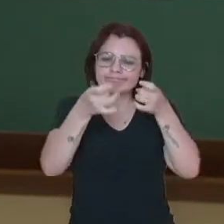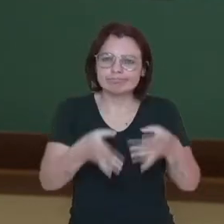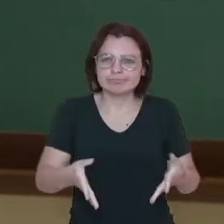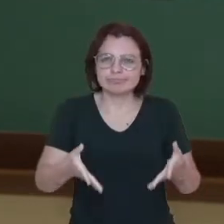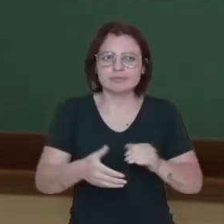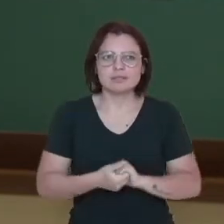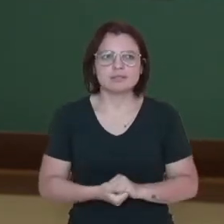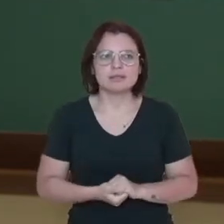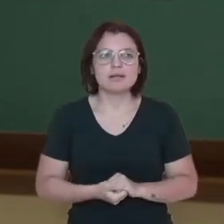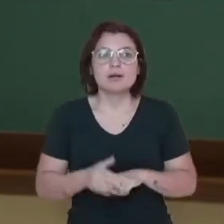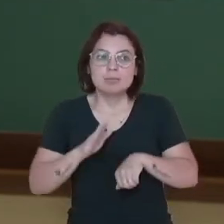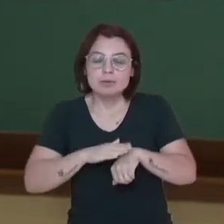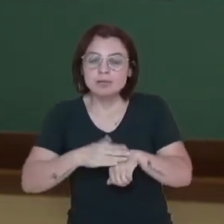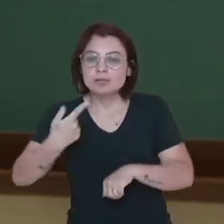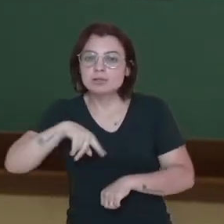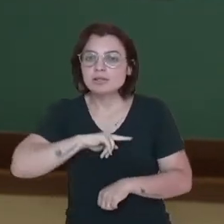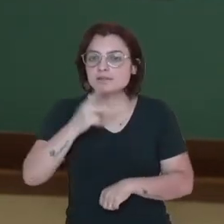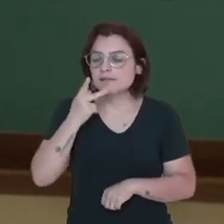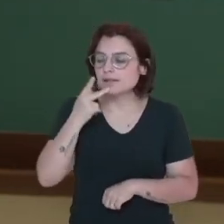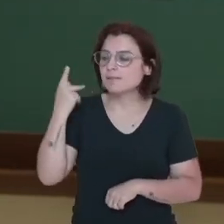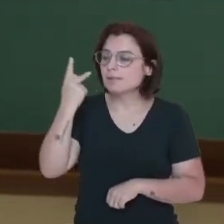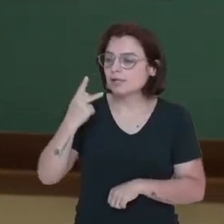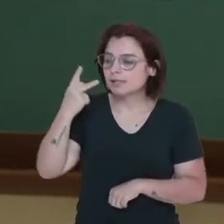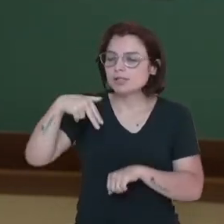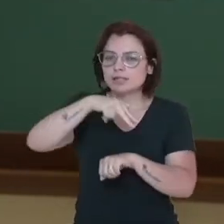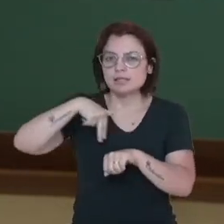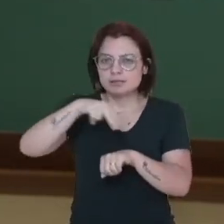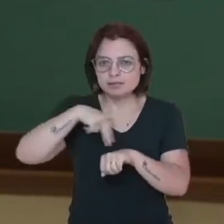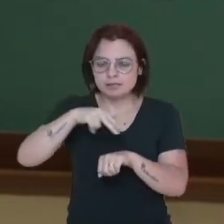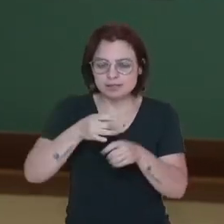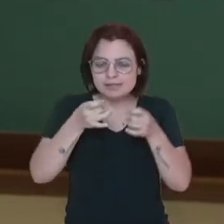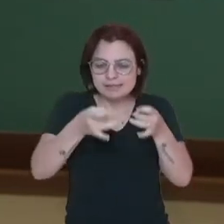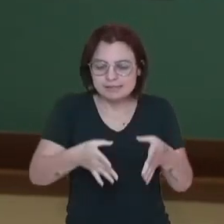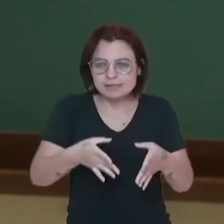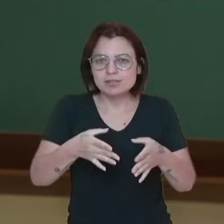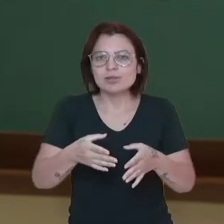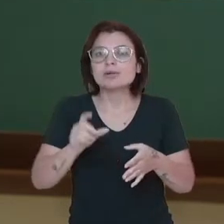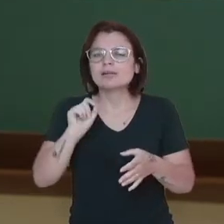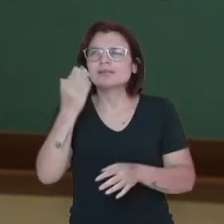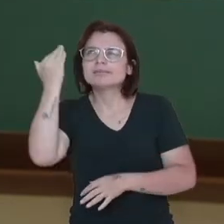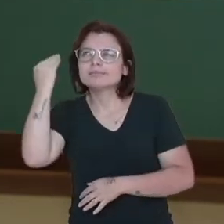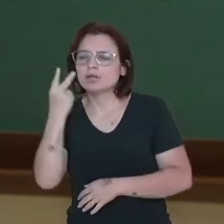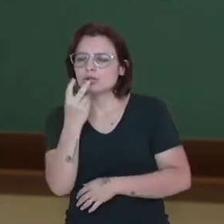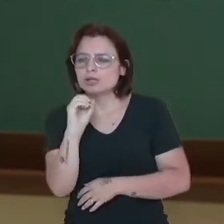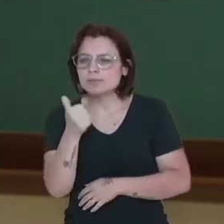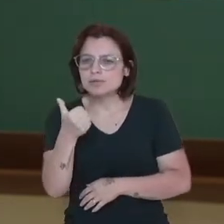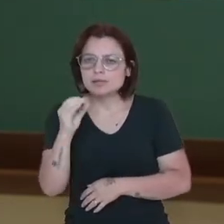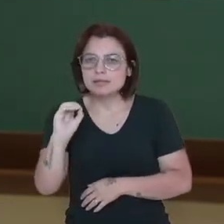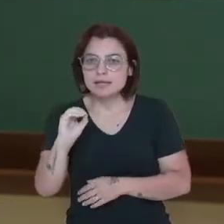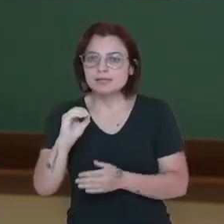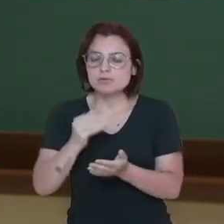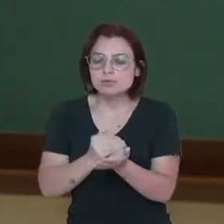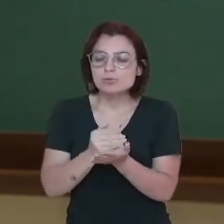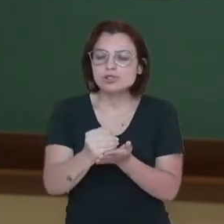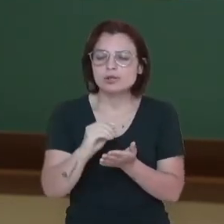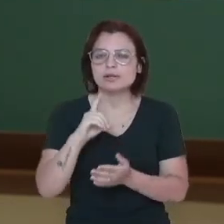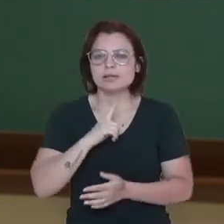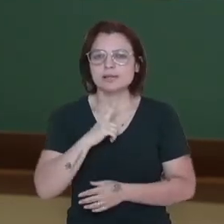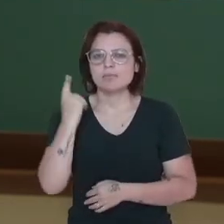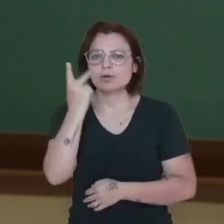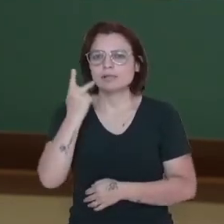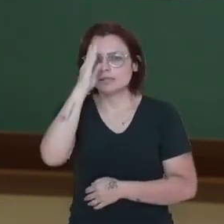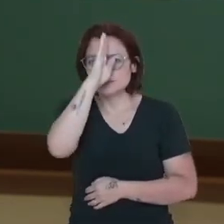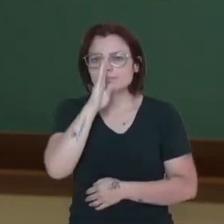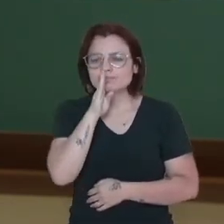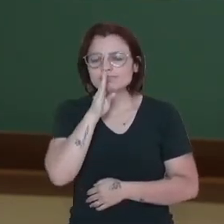Quando nós falamos sobre a Política Nacional de Resíduos Sólidos, só em 2010 é que foi ter uma política para o destino correto do